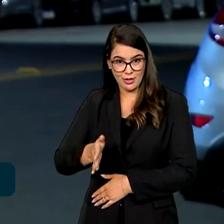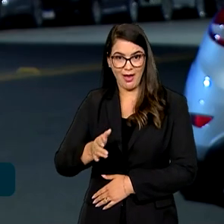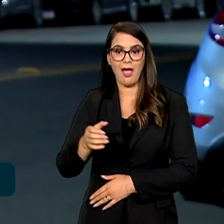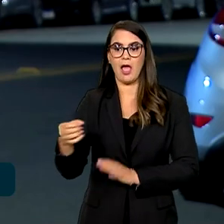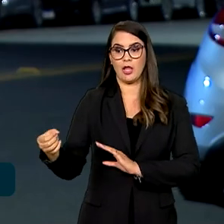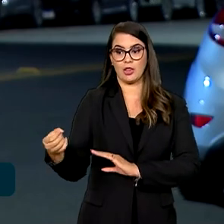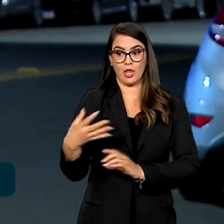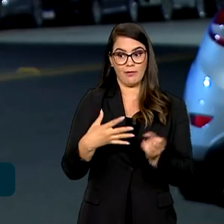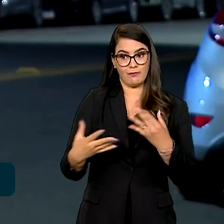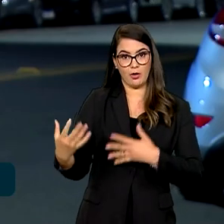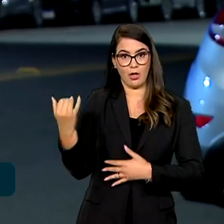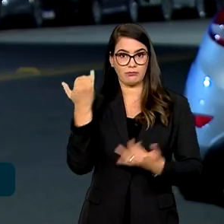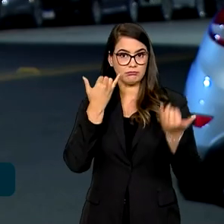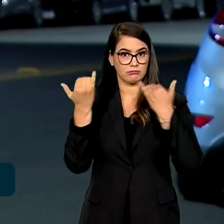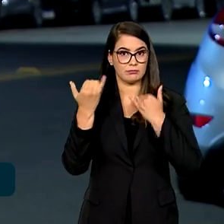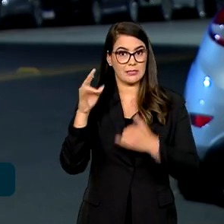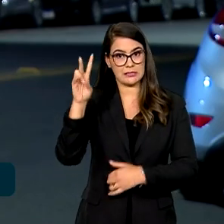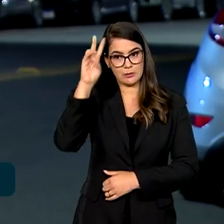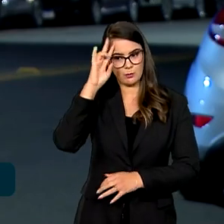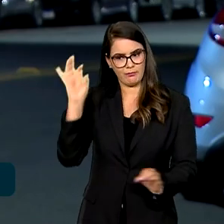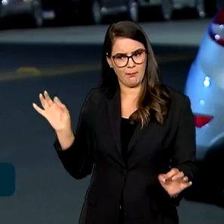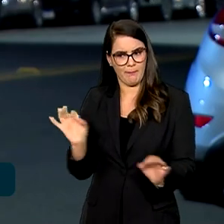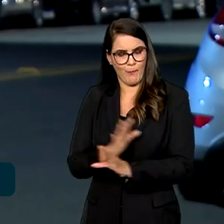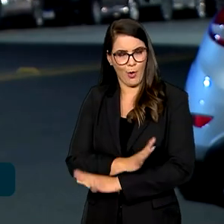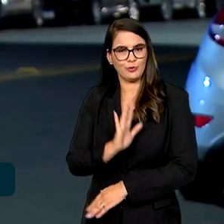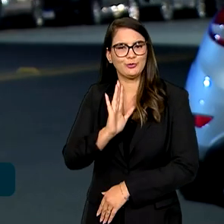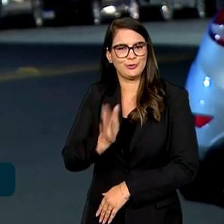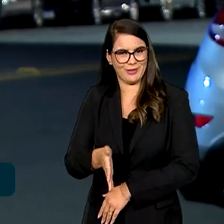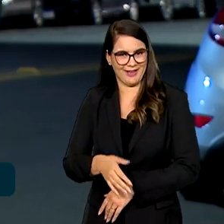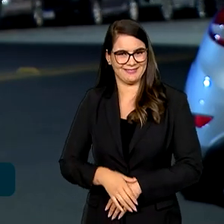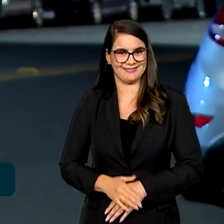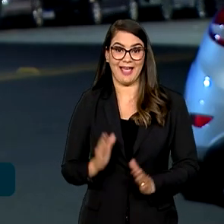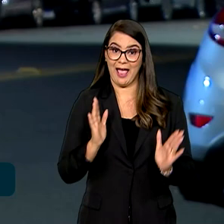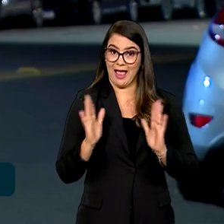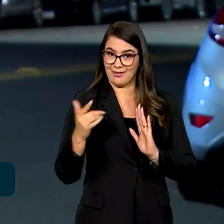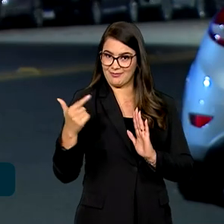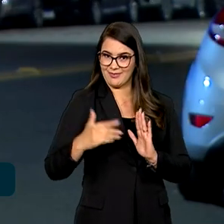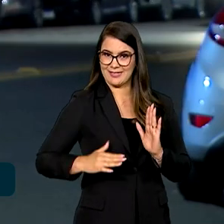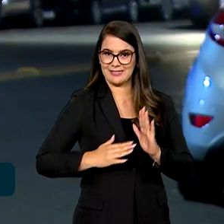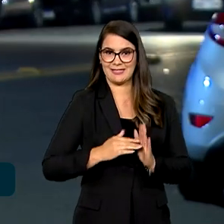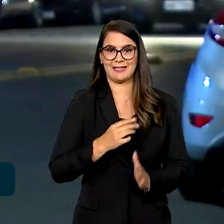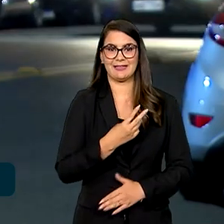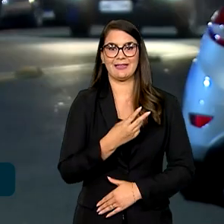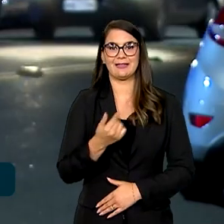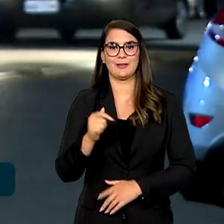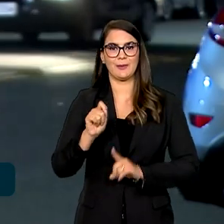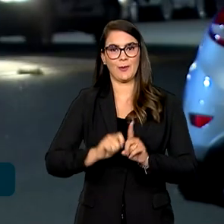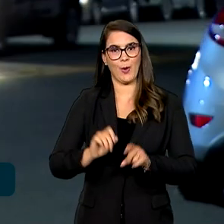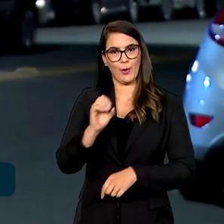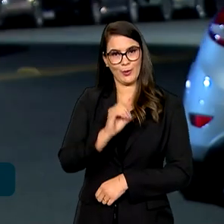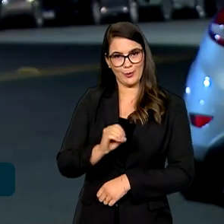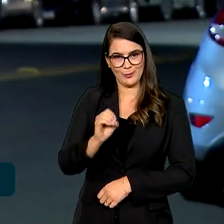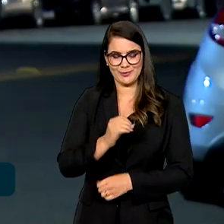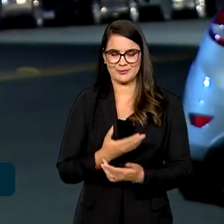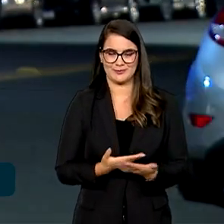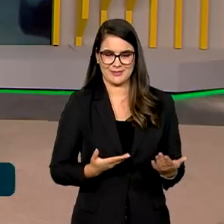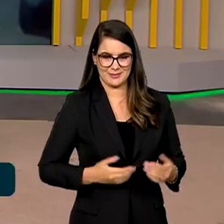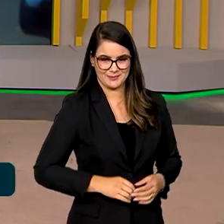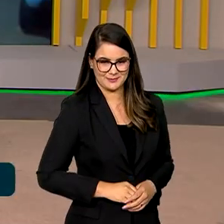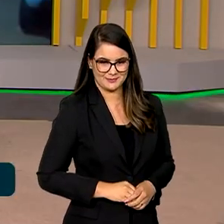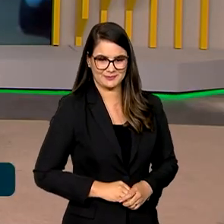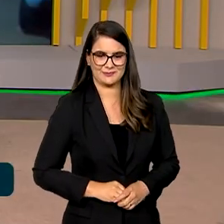atualize esses dados para que na segunda-feira esteja tudo pronto, né? E essa fase vai até o dia 31 de outubro. Ana e Roberto.